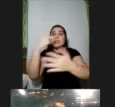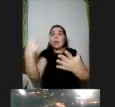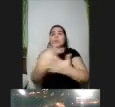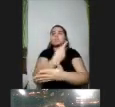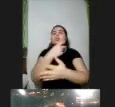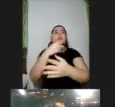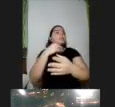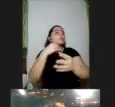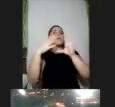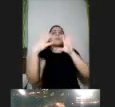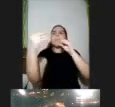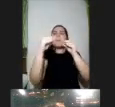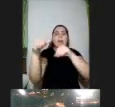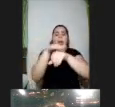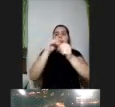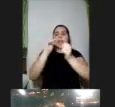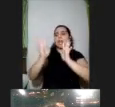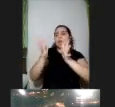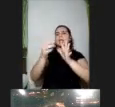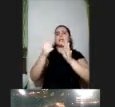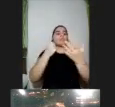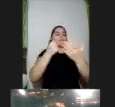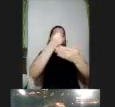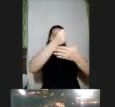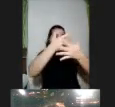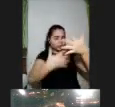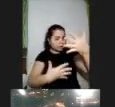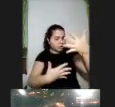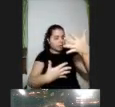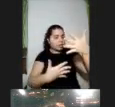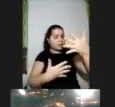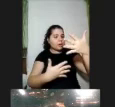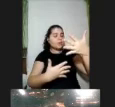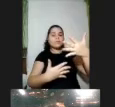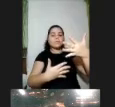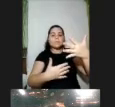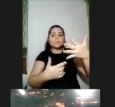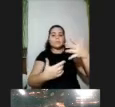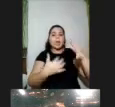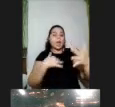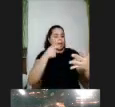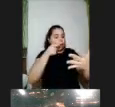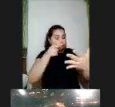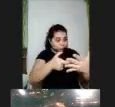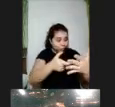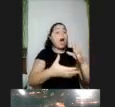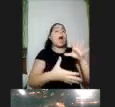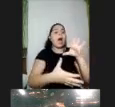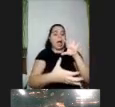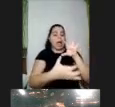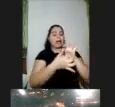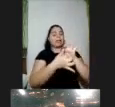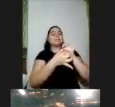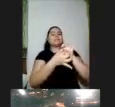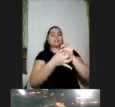estão falando sobre aquilo estão passando no meu feed e eu não me conecto com elas eu me conecto com coisas que me interessam quando eu estou diante de alguma